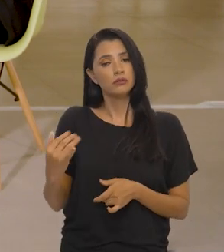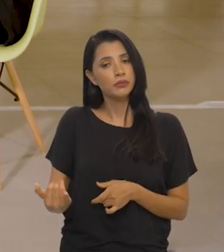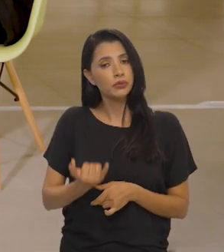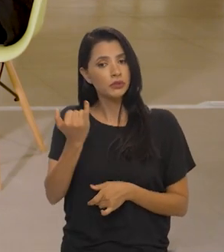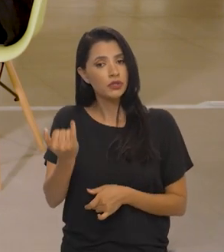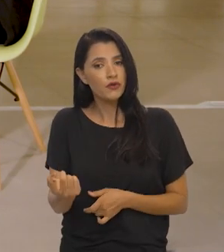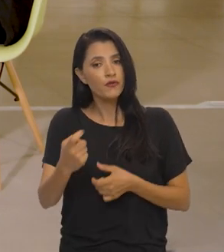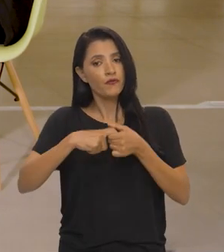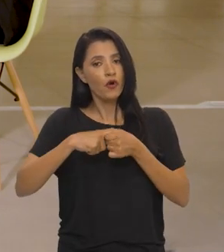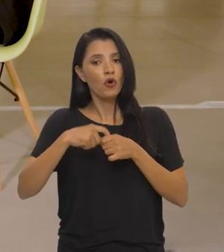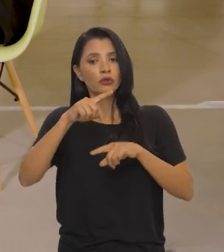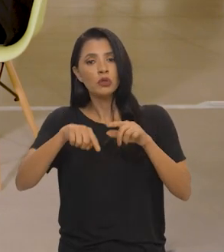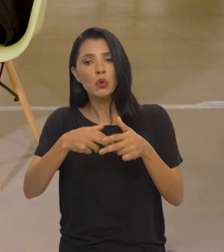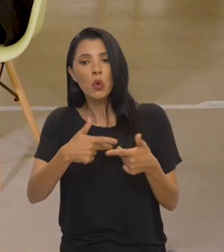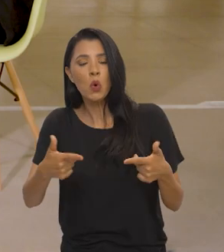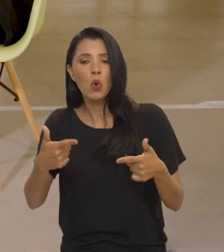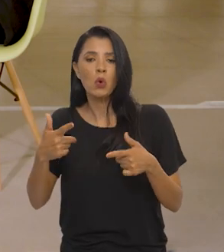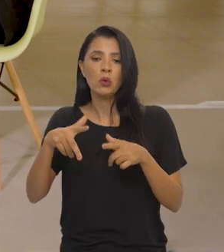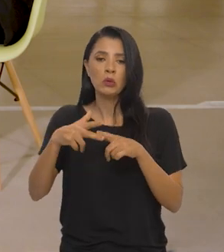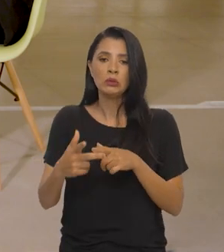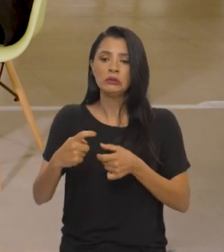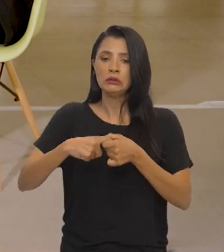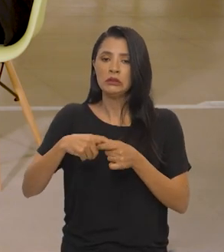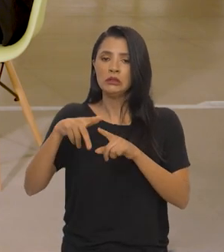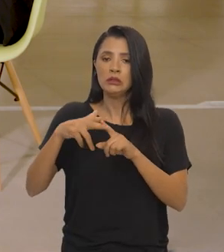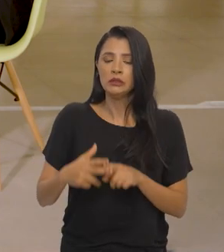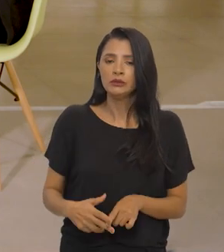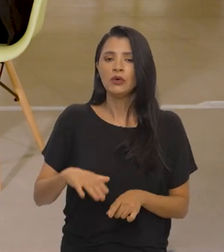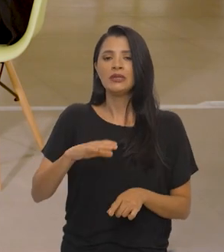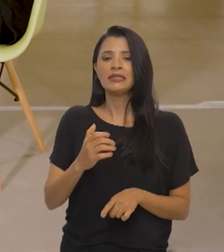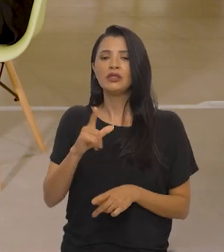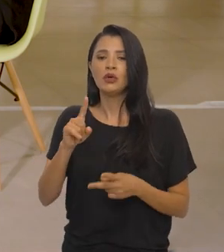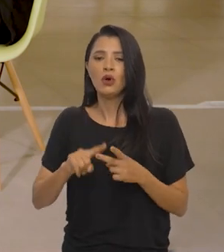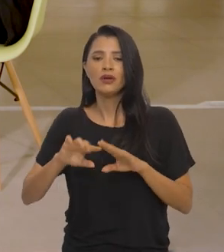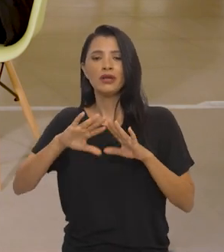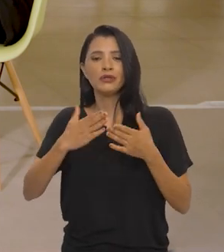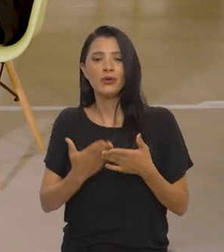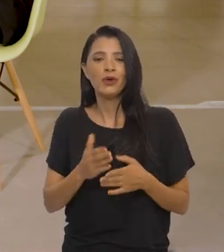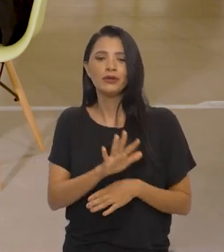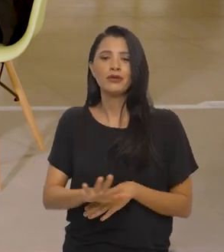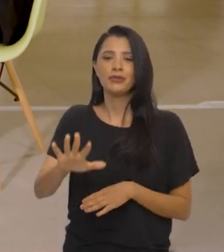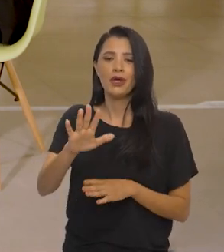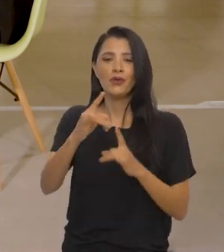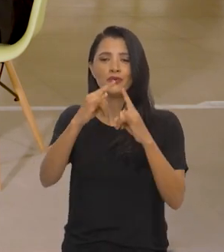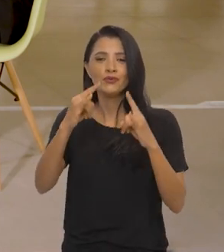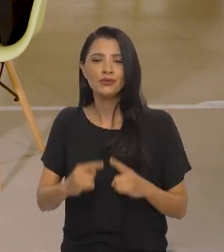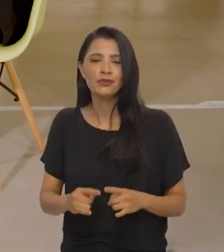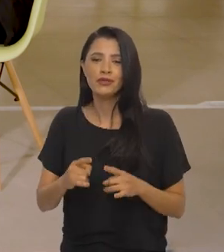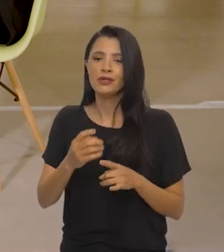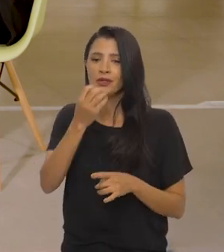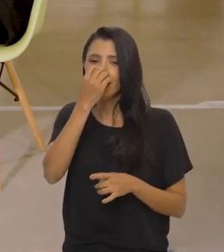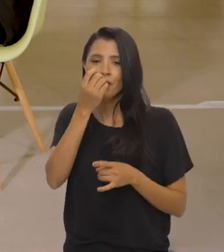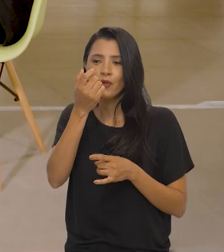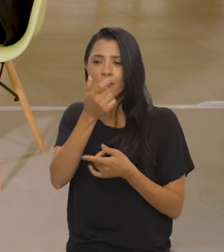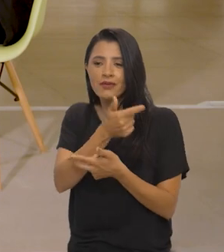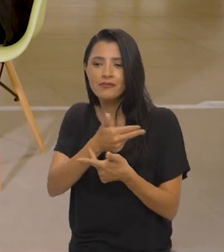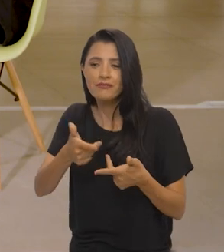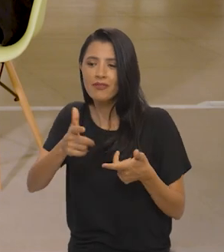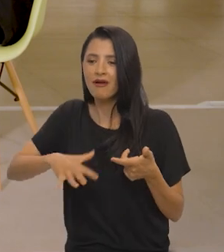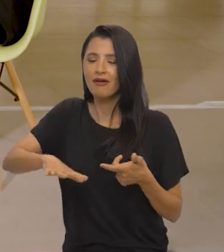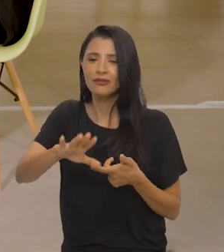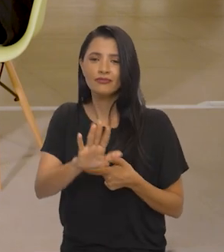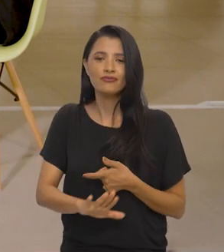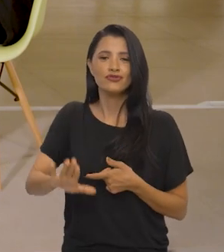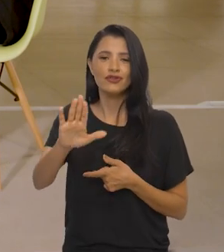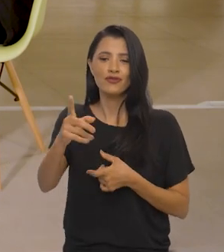importantes, a recuperação de equipamentos, a recuperação do SEDOC, Escola Nacional de Circo, espaços culturais